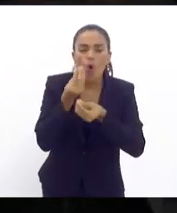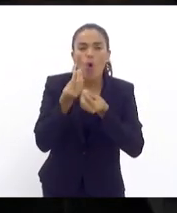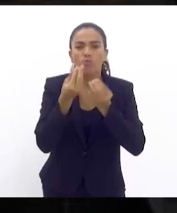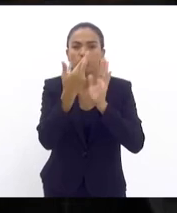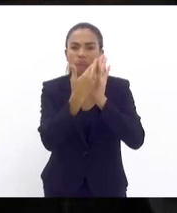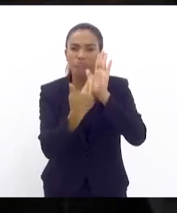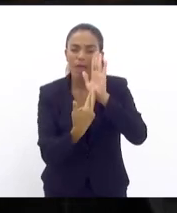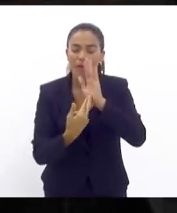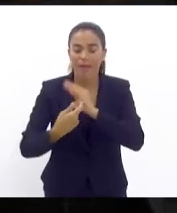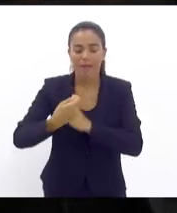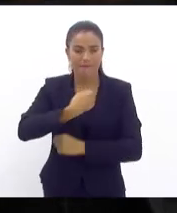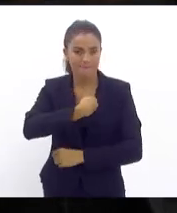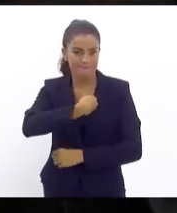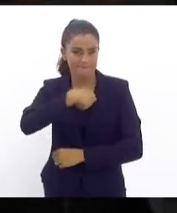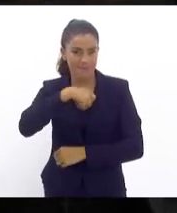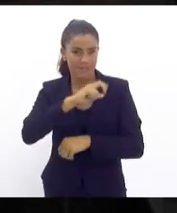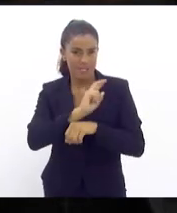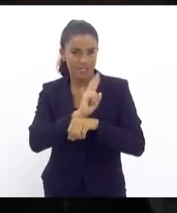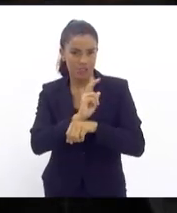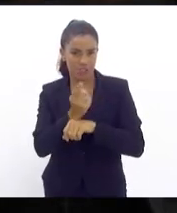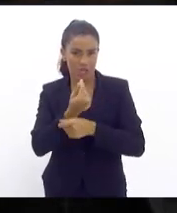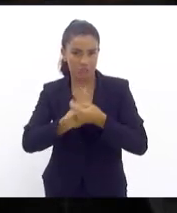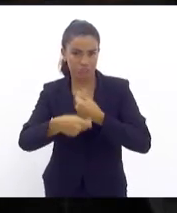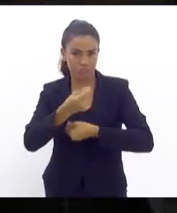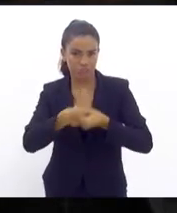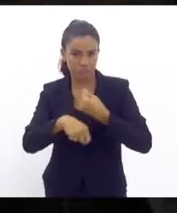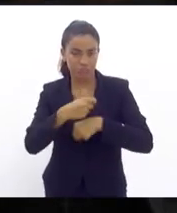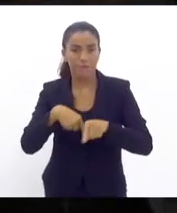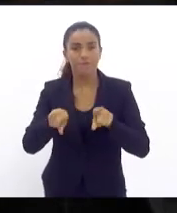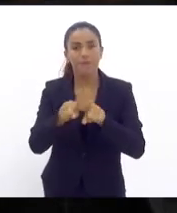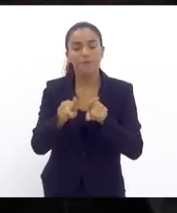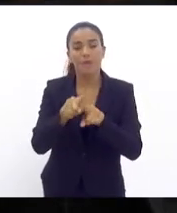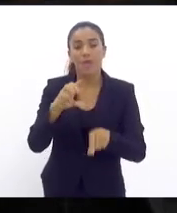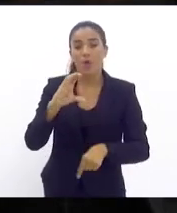tema foi que o CONFAS,